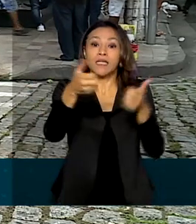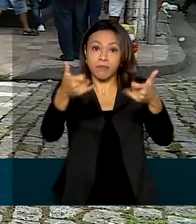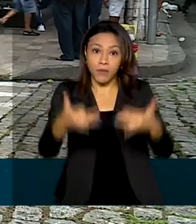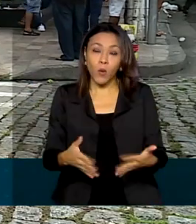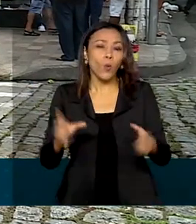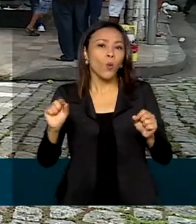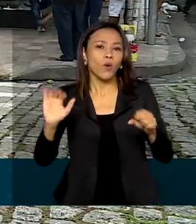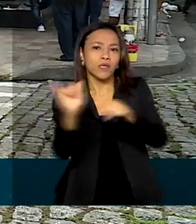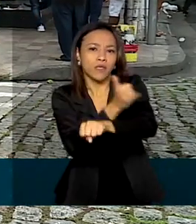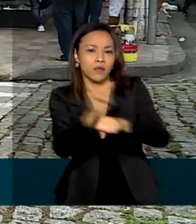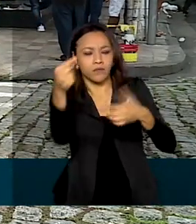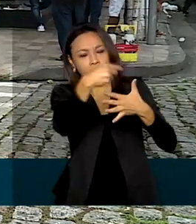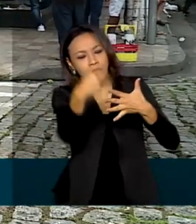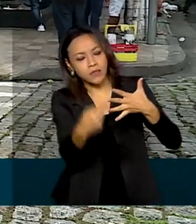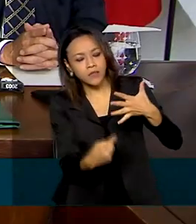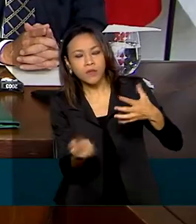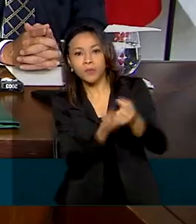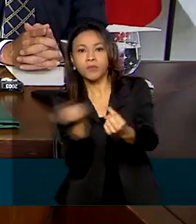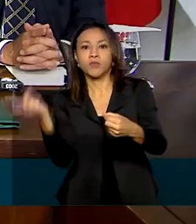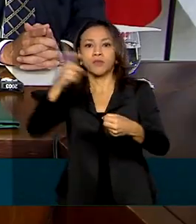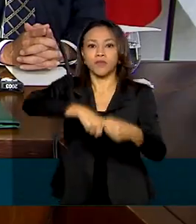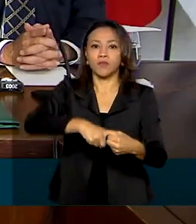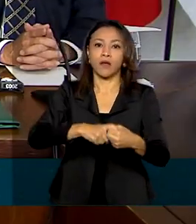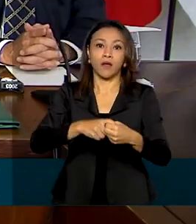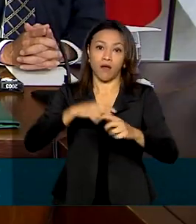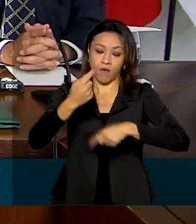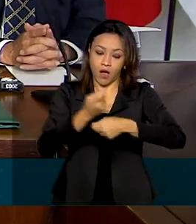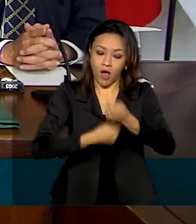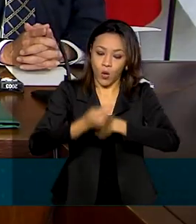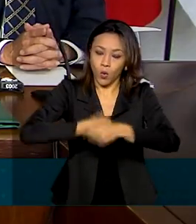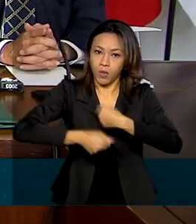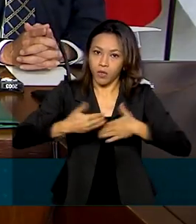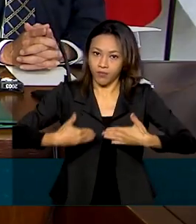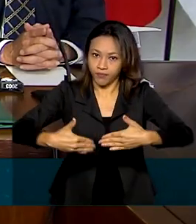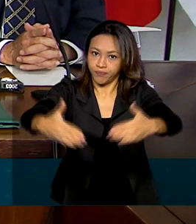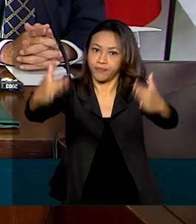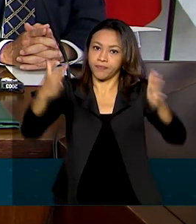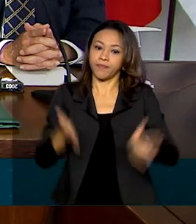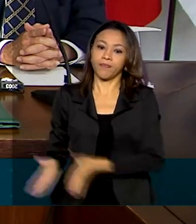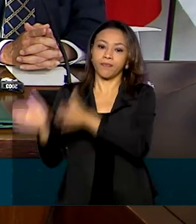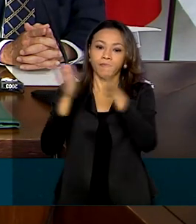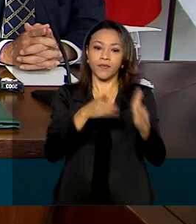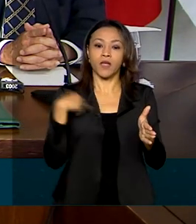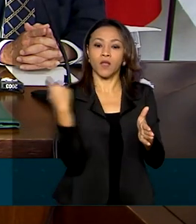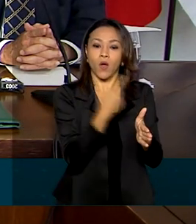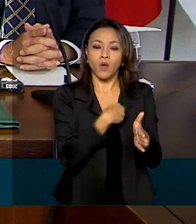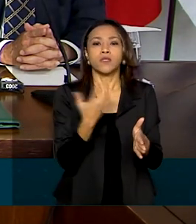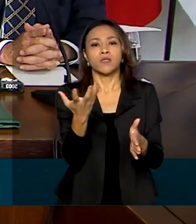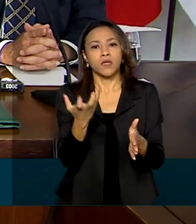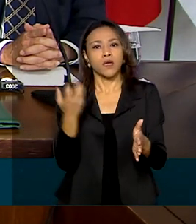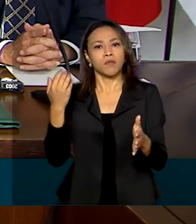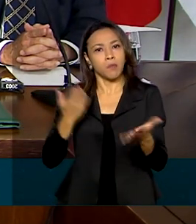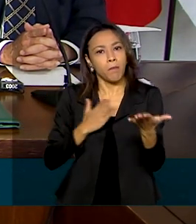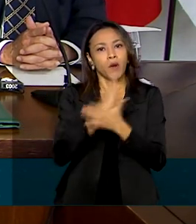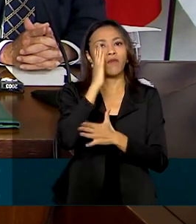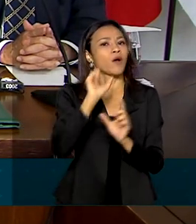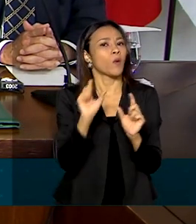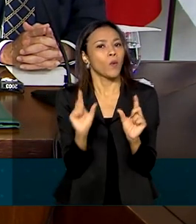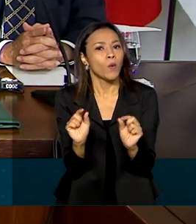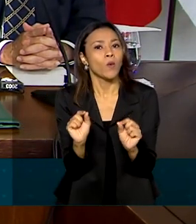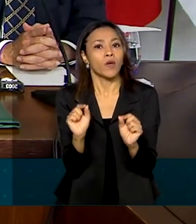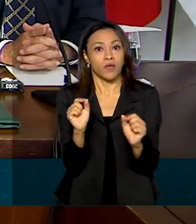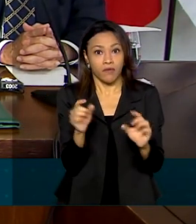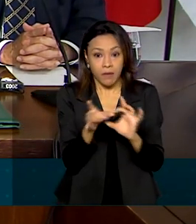para permitir a retomada econômica. Estamos firmemente determinados a aprovar iniciativas que irão permitir o